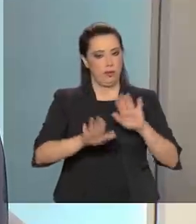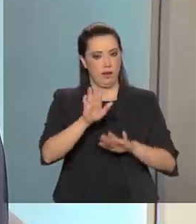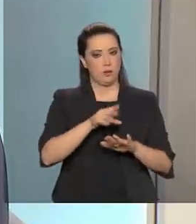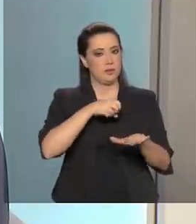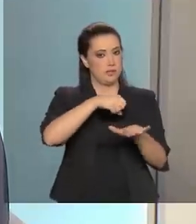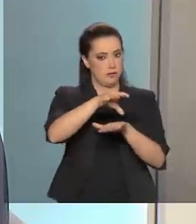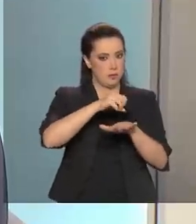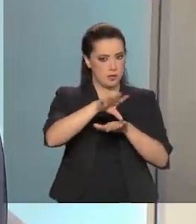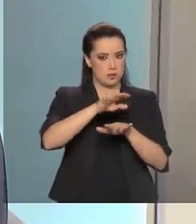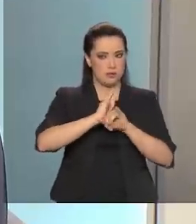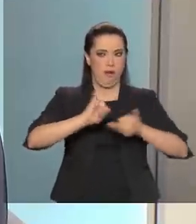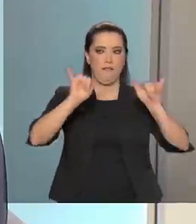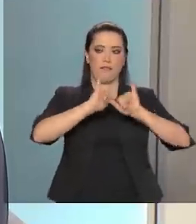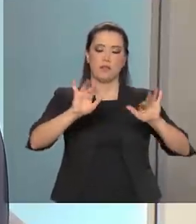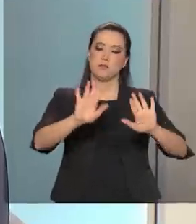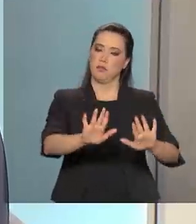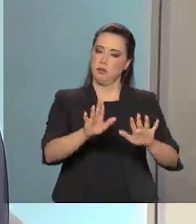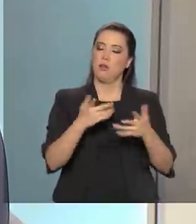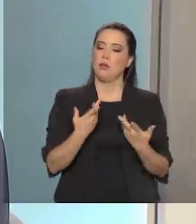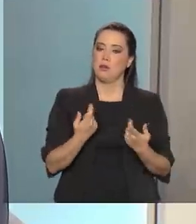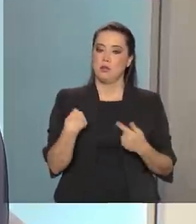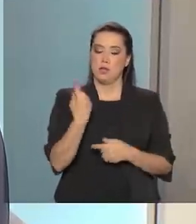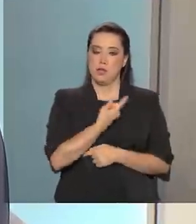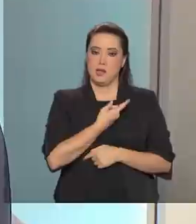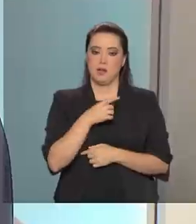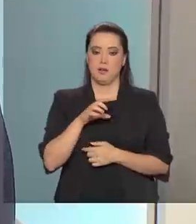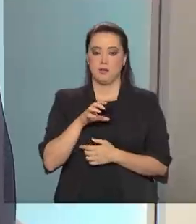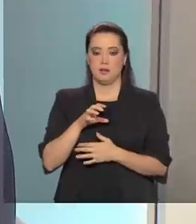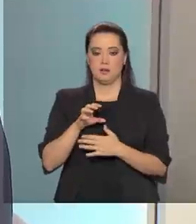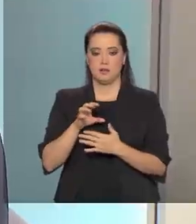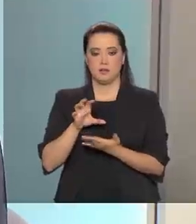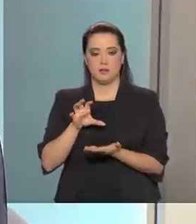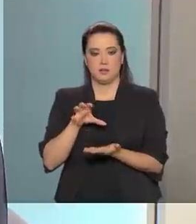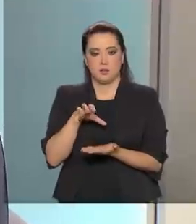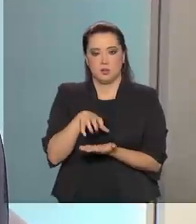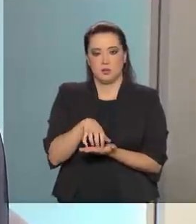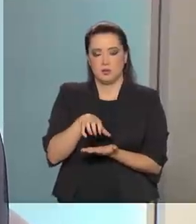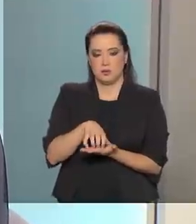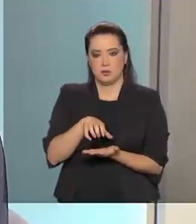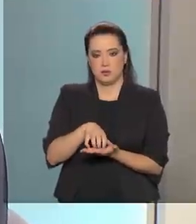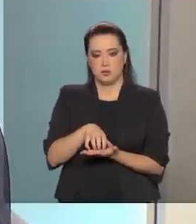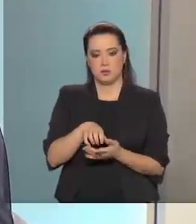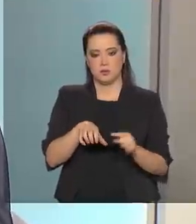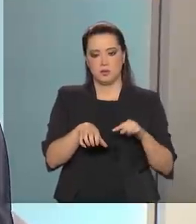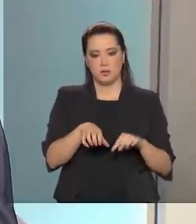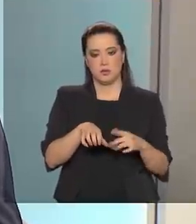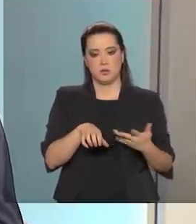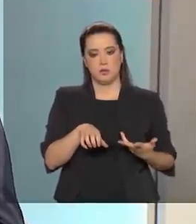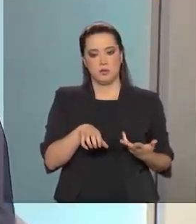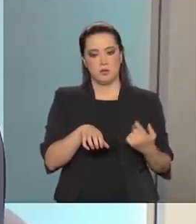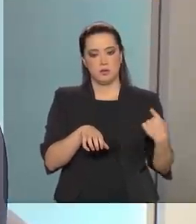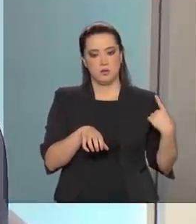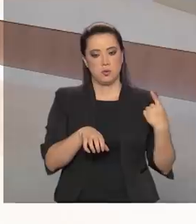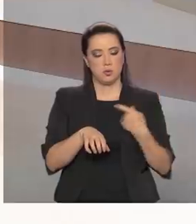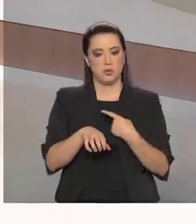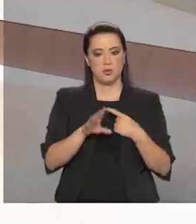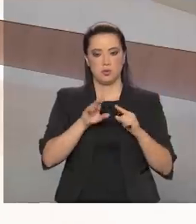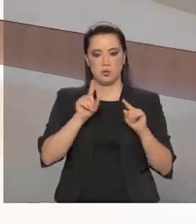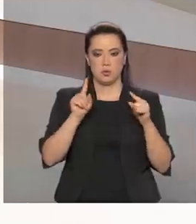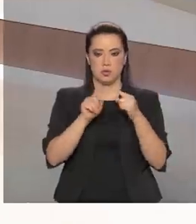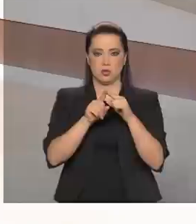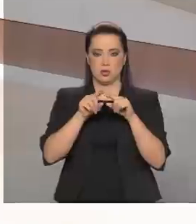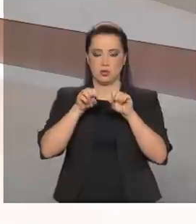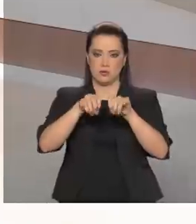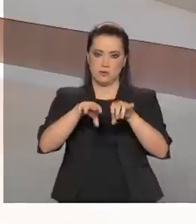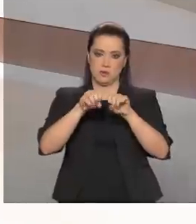importante. E a nossa empresa, a autoridade, ela está mais focada em educação.